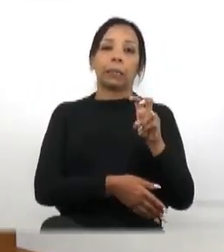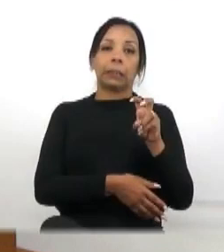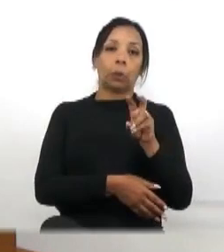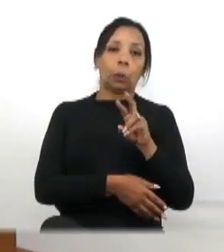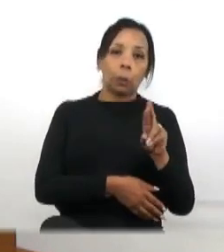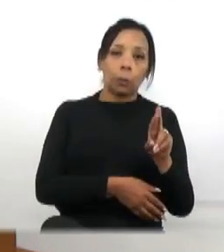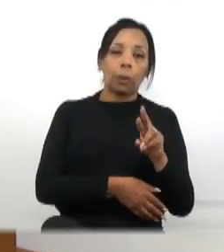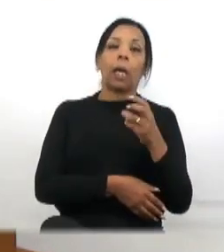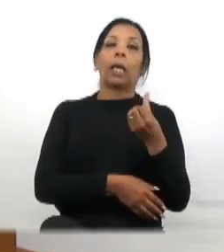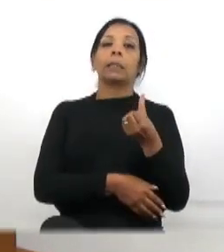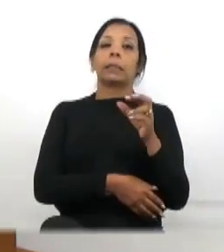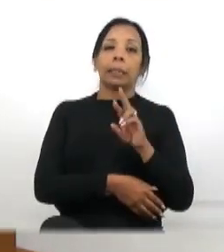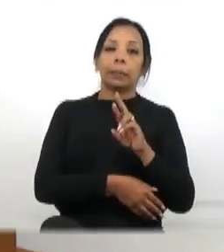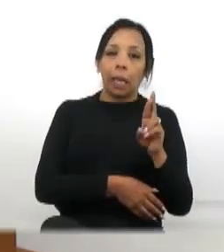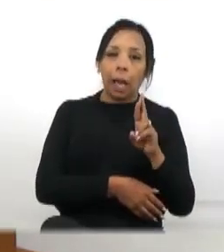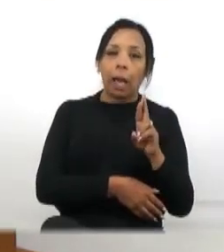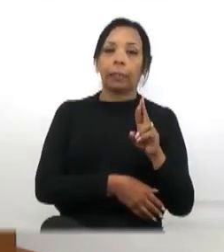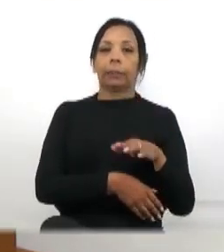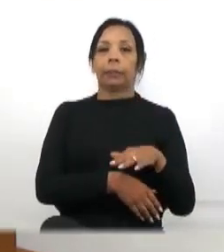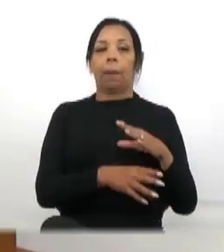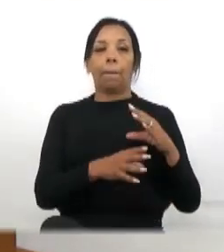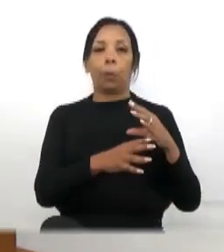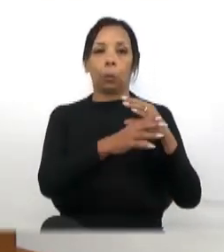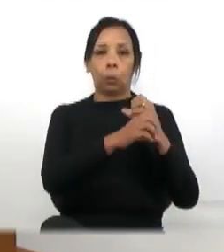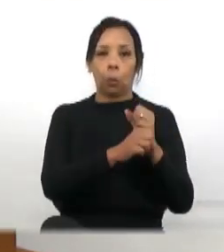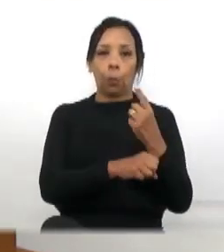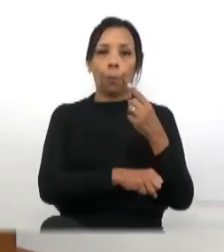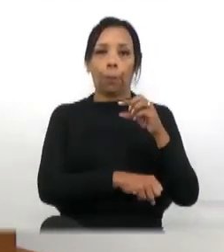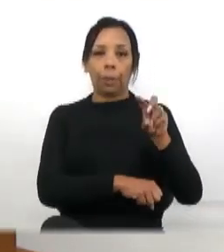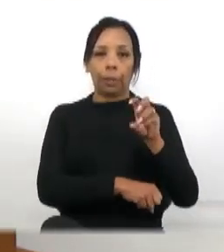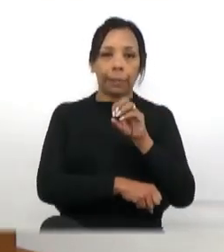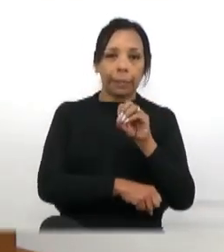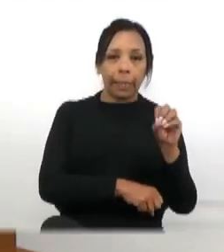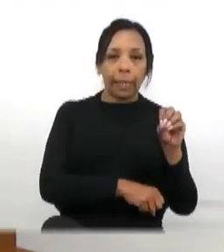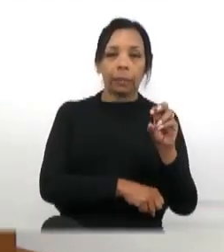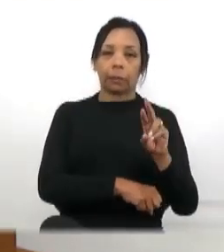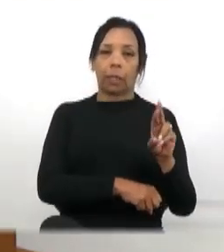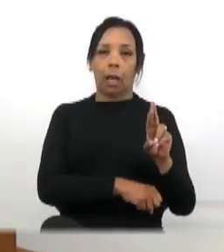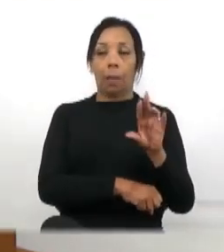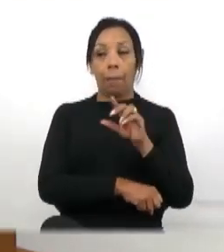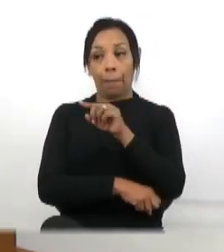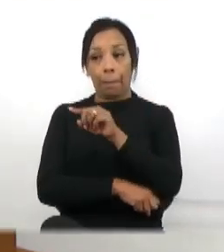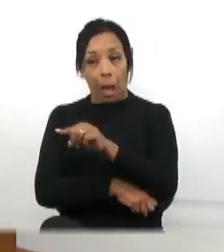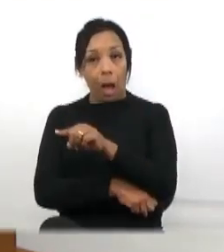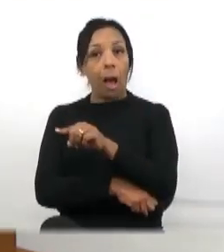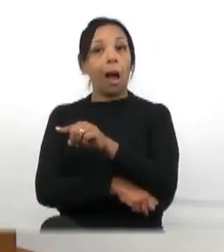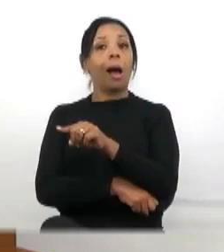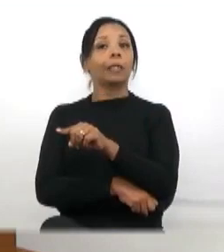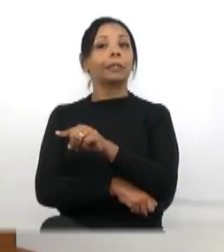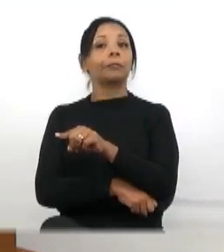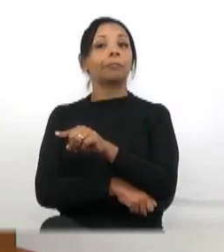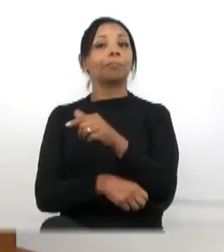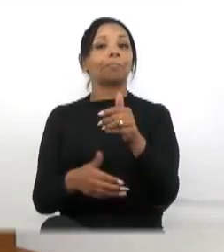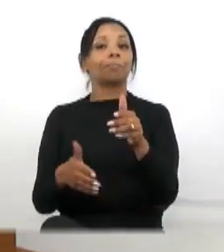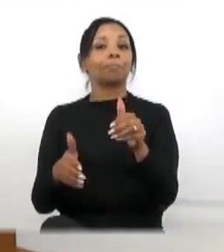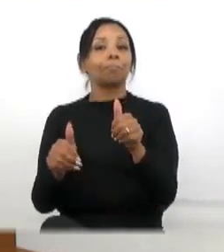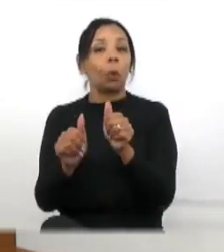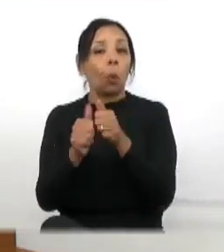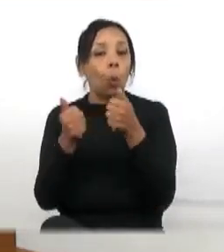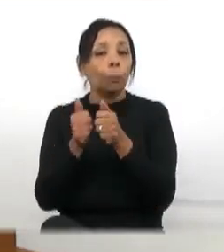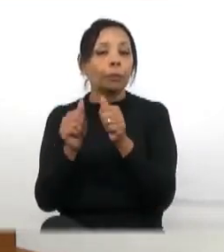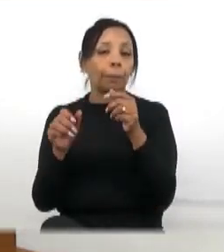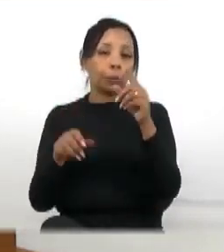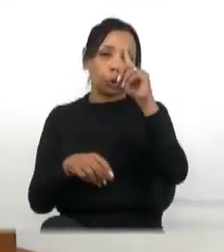um milhão e meio de reais por mês. Porém, a empresa não faz a parte dela, porque a frota é sucateada e os ônibus quebram todos os dias.